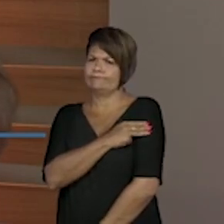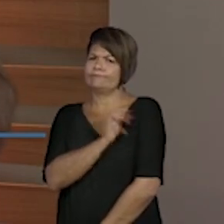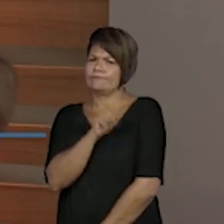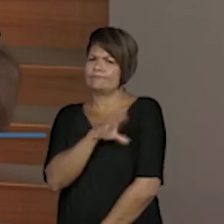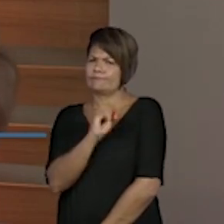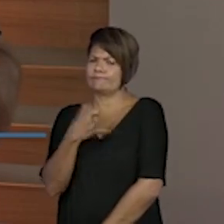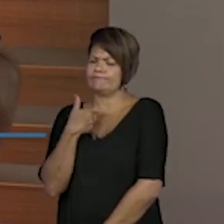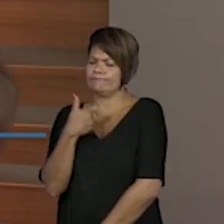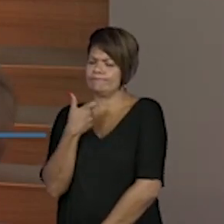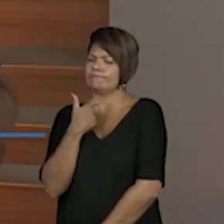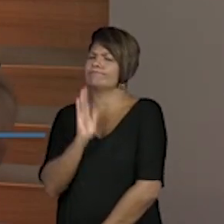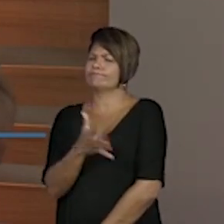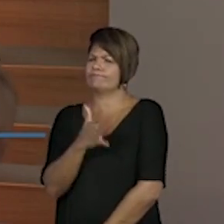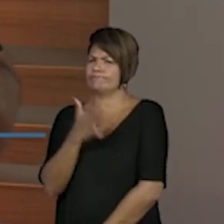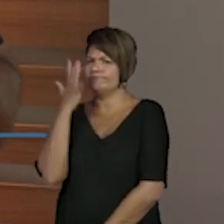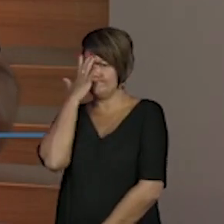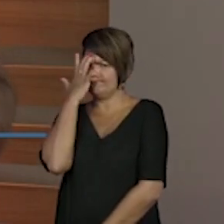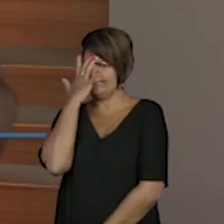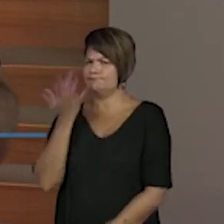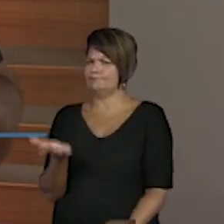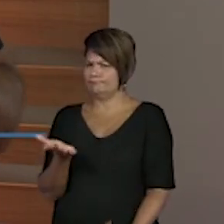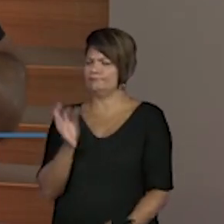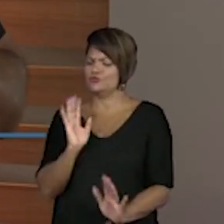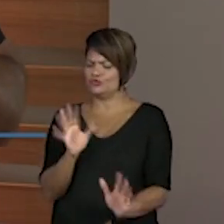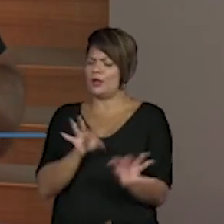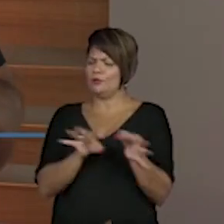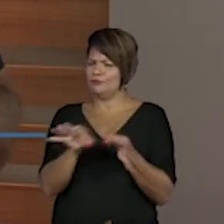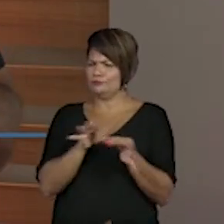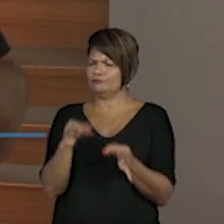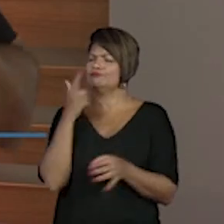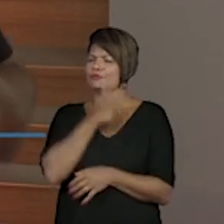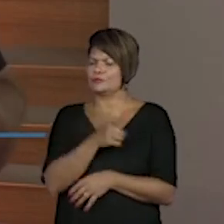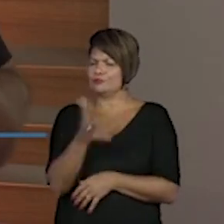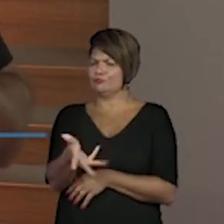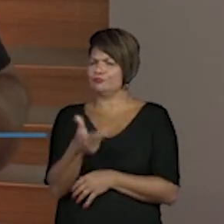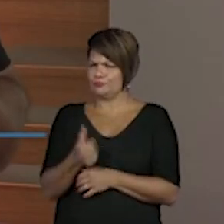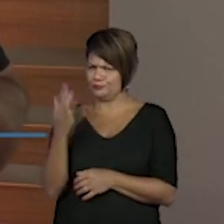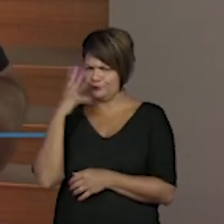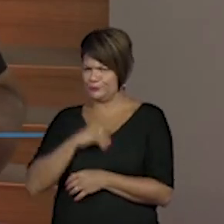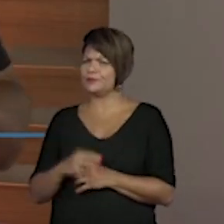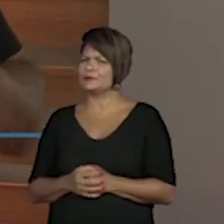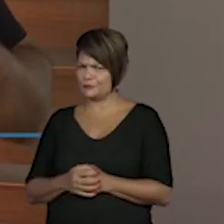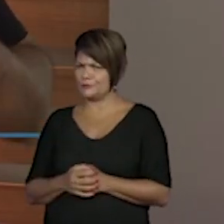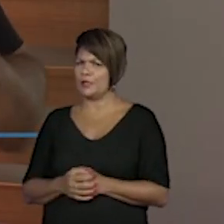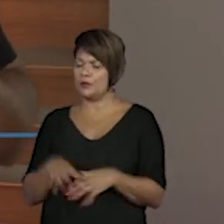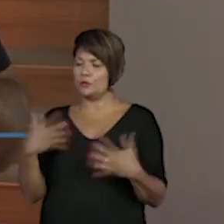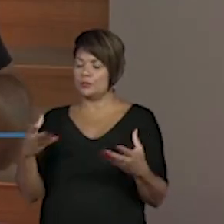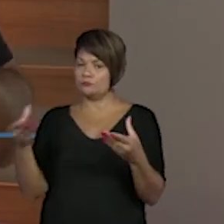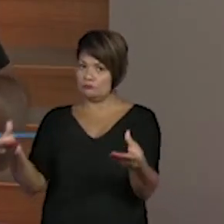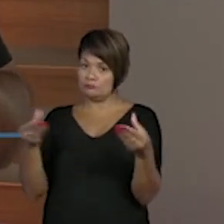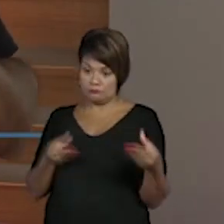autônoma, né? Já consegue deixar isso bem organizado, bonito. Porque na hora que a professora pegar e falar assim,